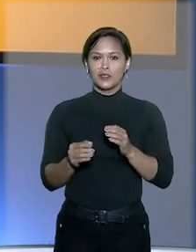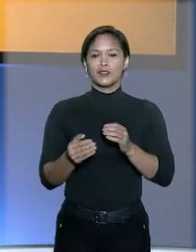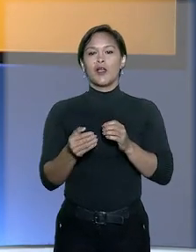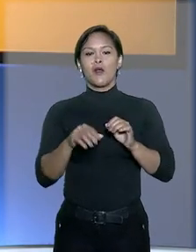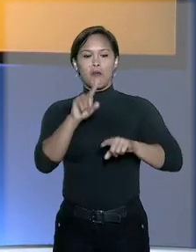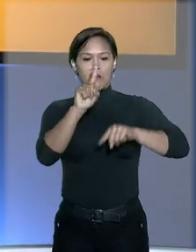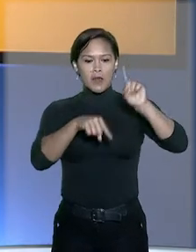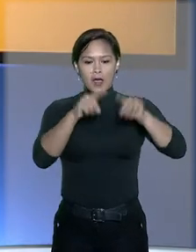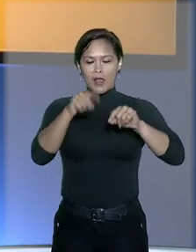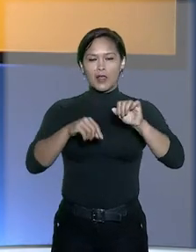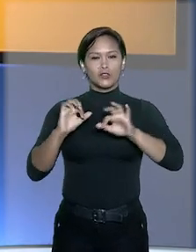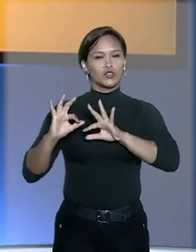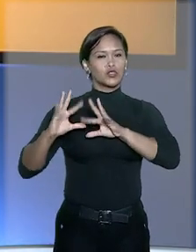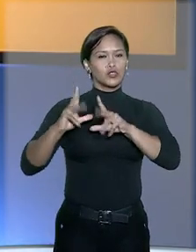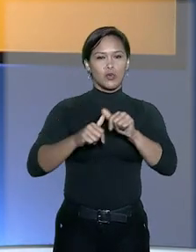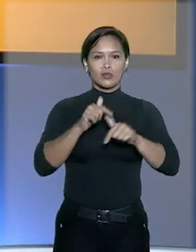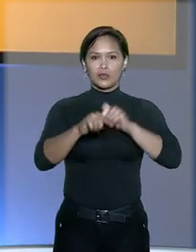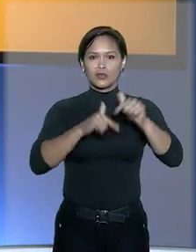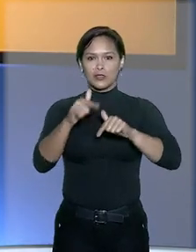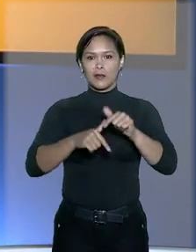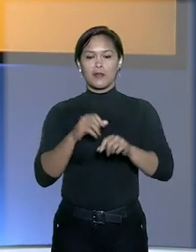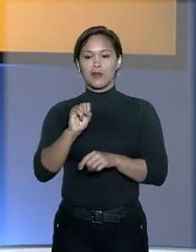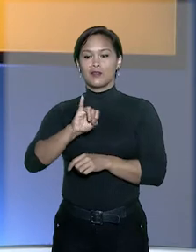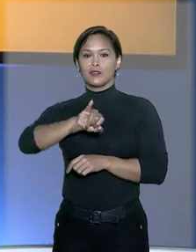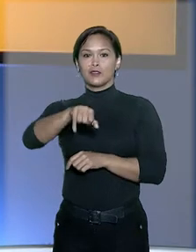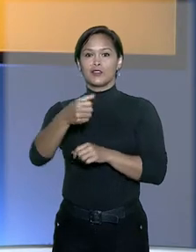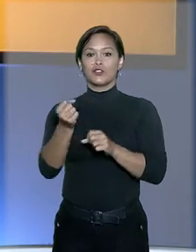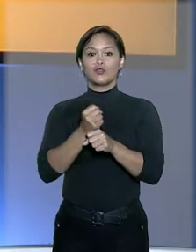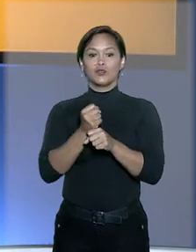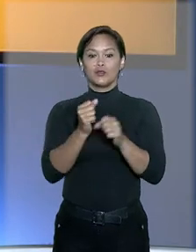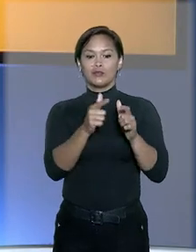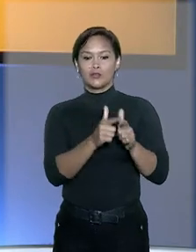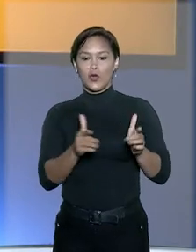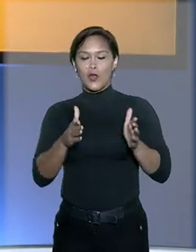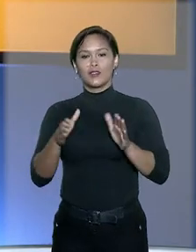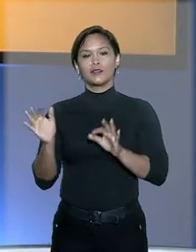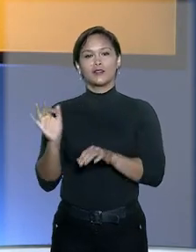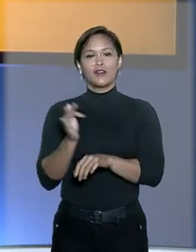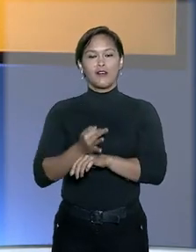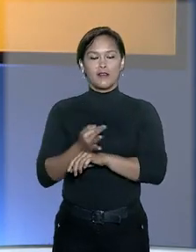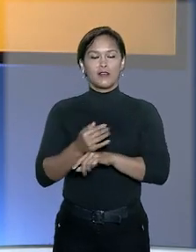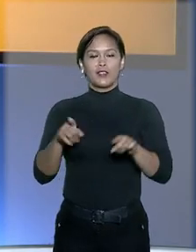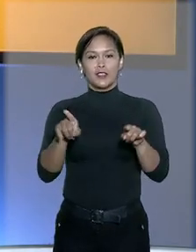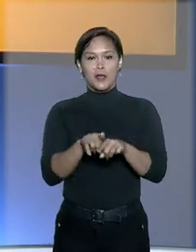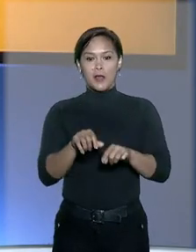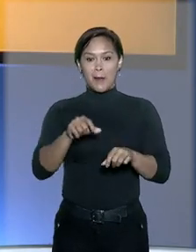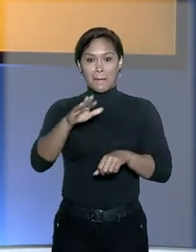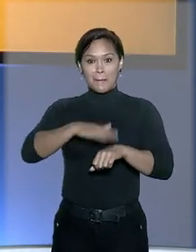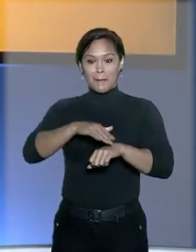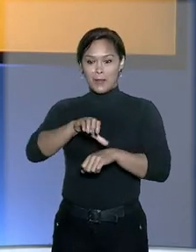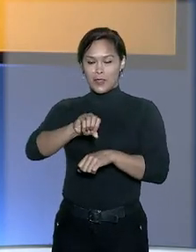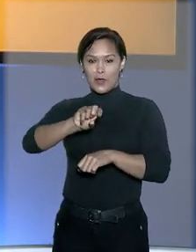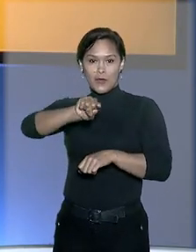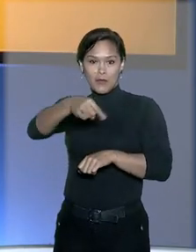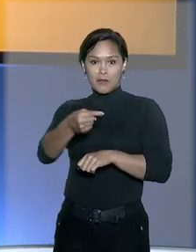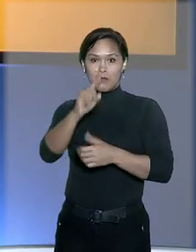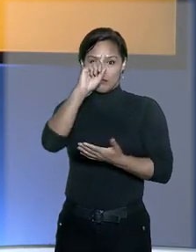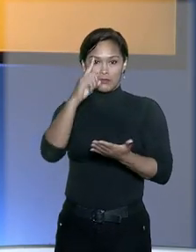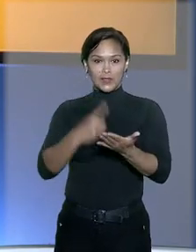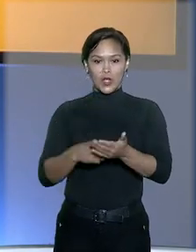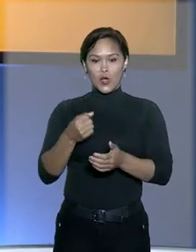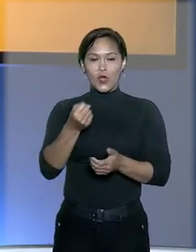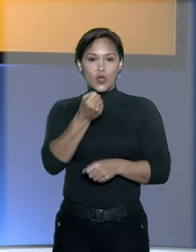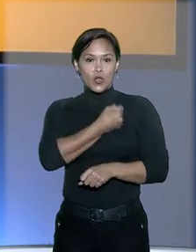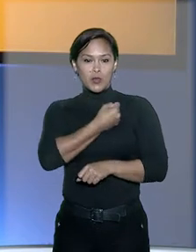balanço do serviço prestado pelo Tribunal durante o recesso forense. Foram mais de 9 mil decisões, número